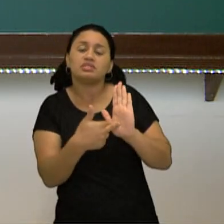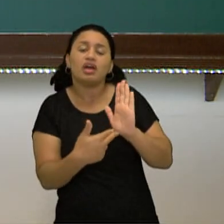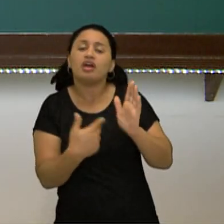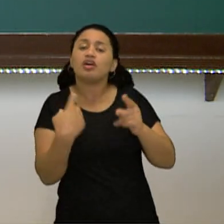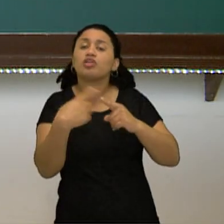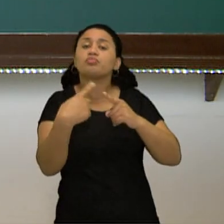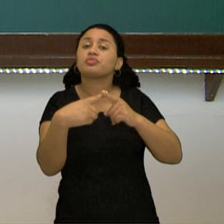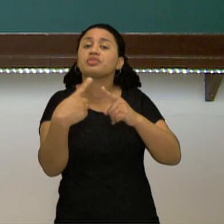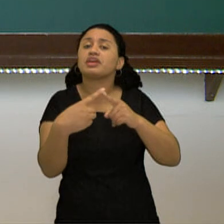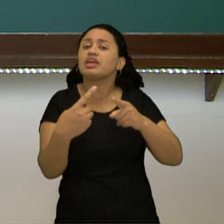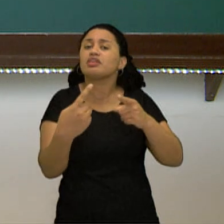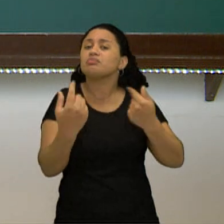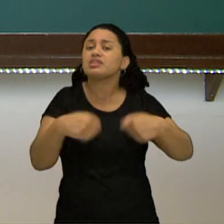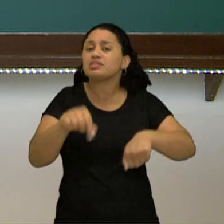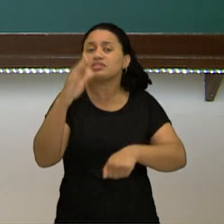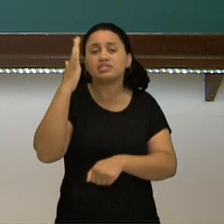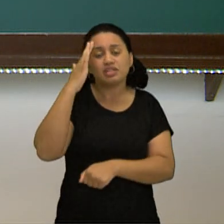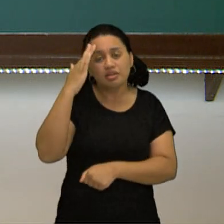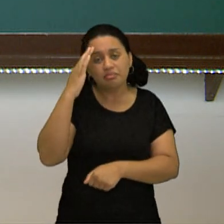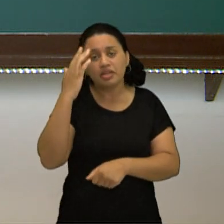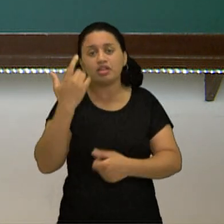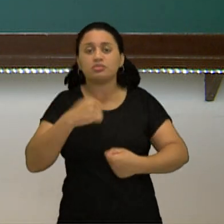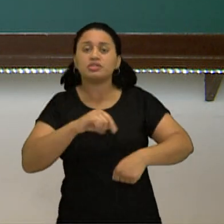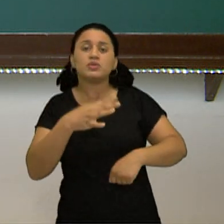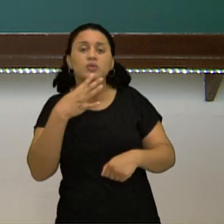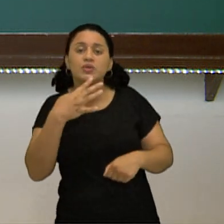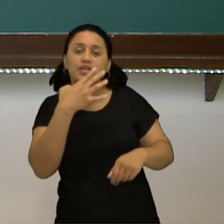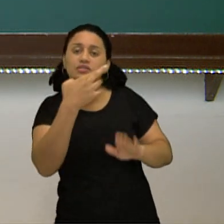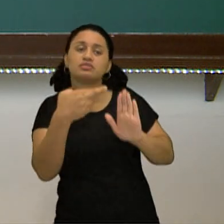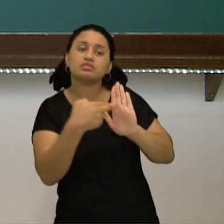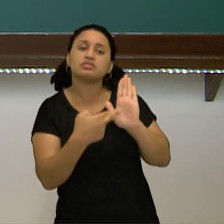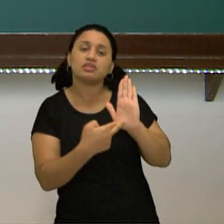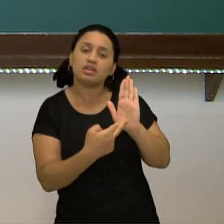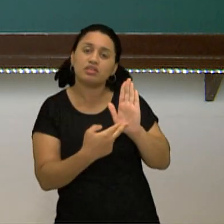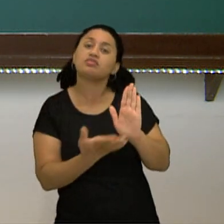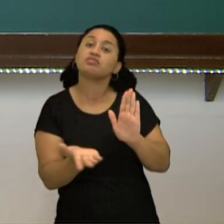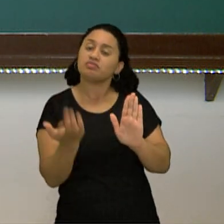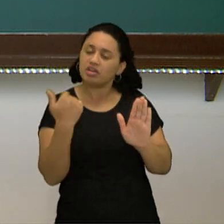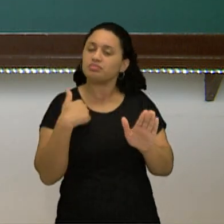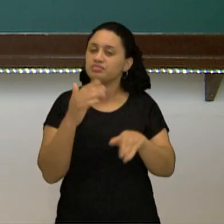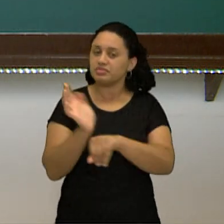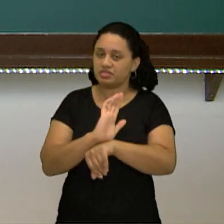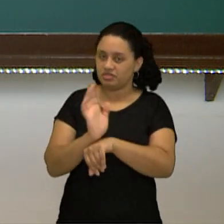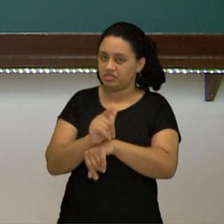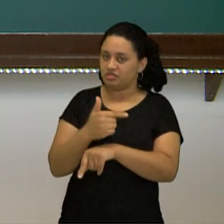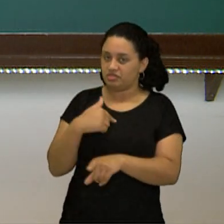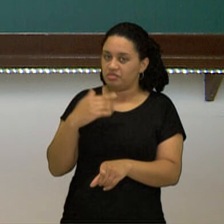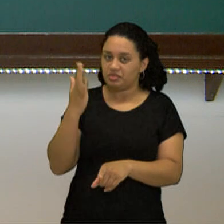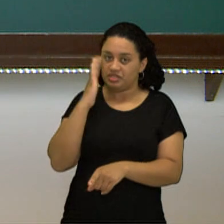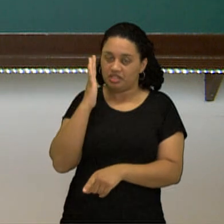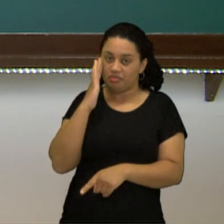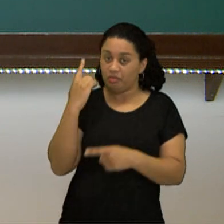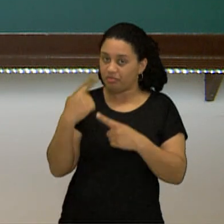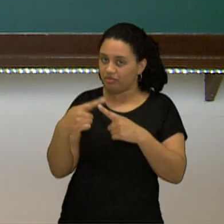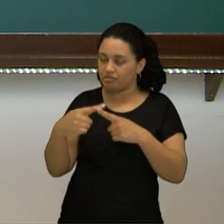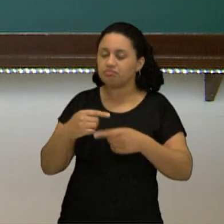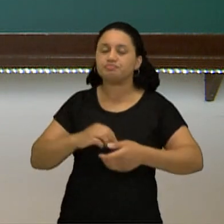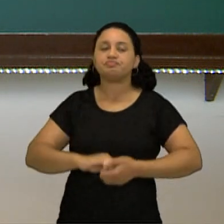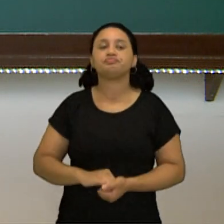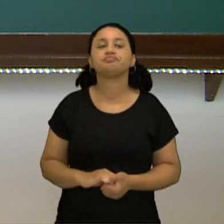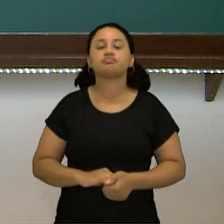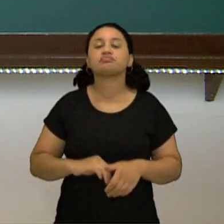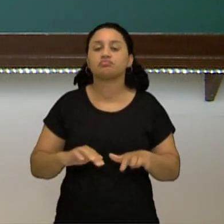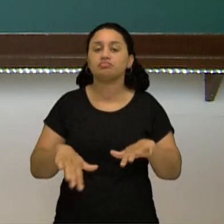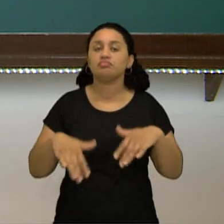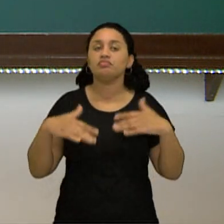serventia de eu saber ou conhecer as propriedades? Vem comigo que nesse vídeo a gente vai descobrir. Olha lá, vamos